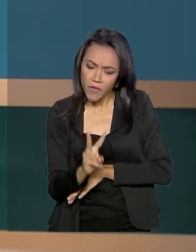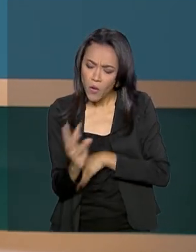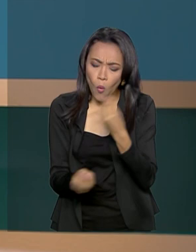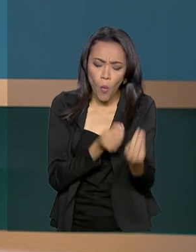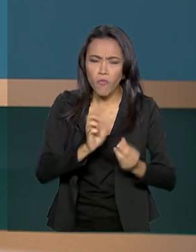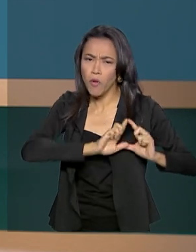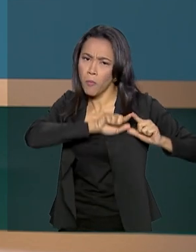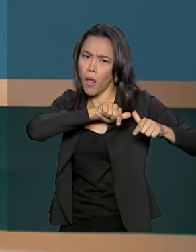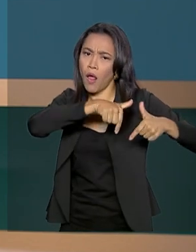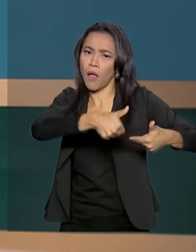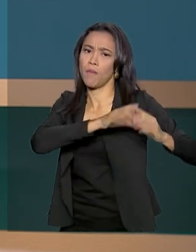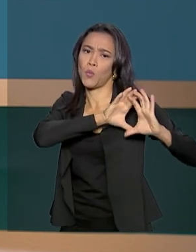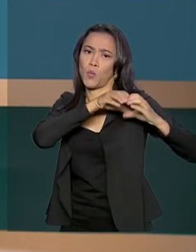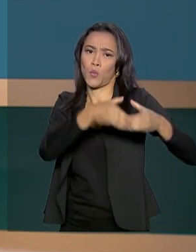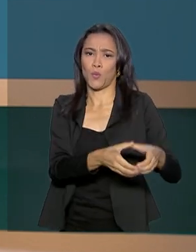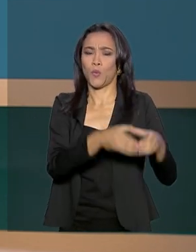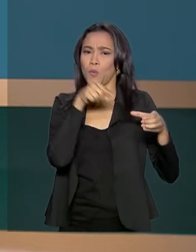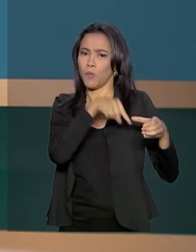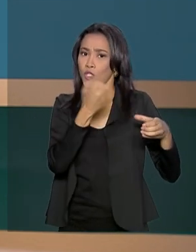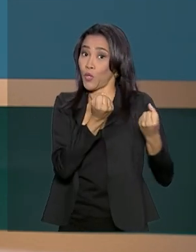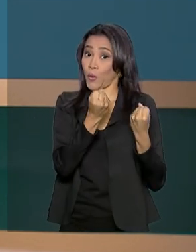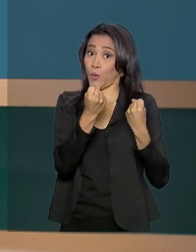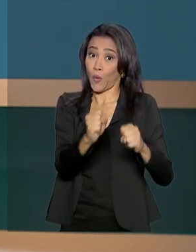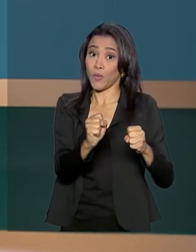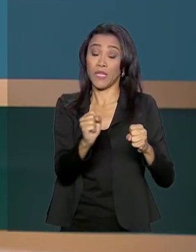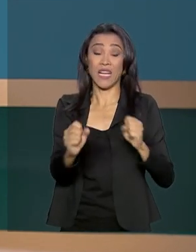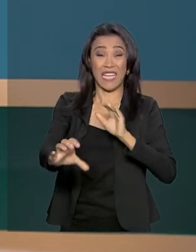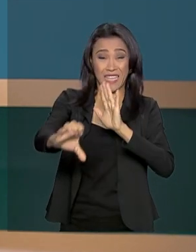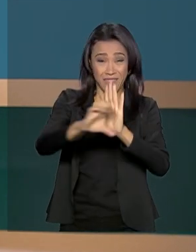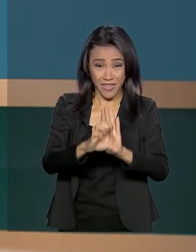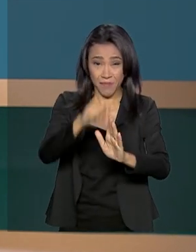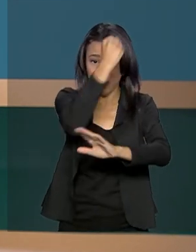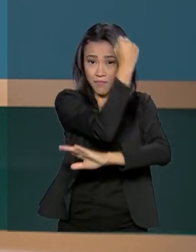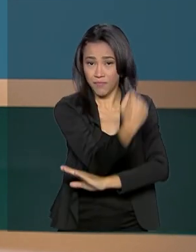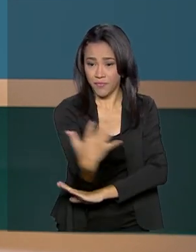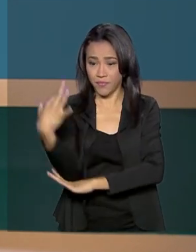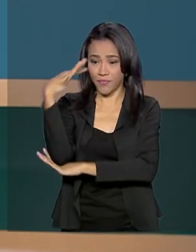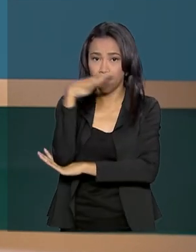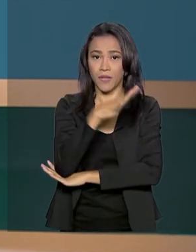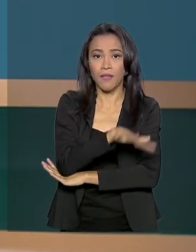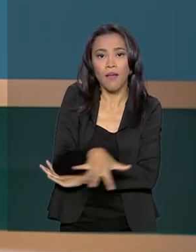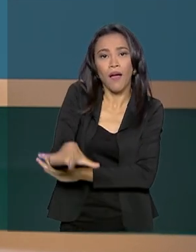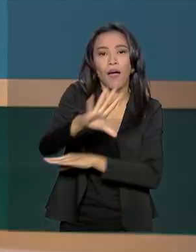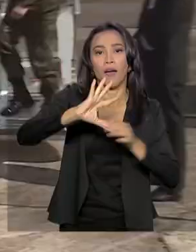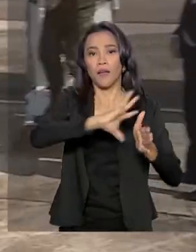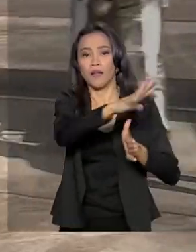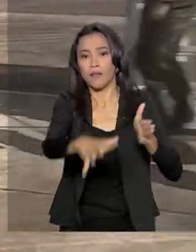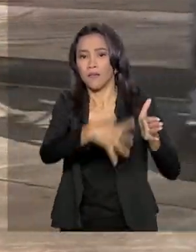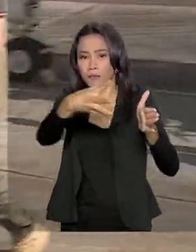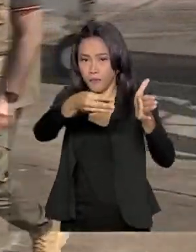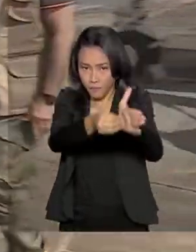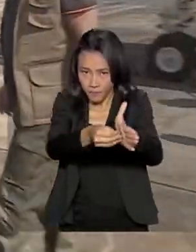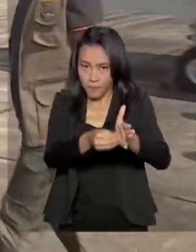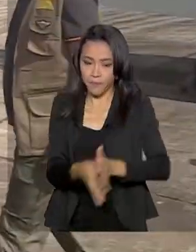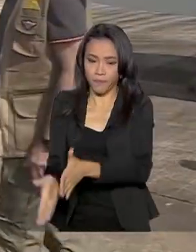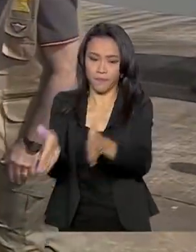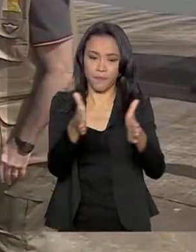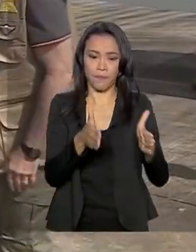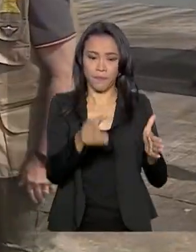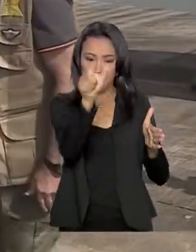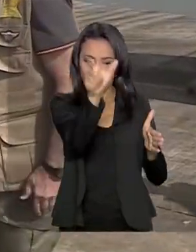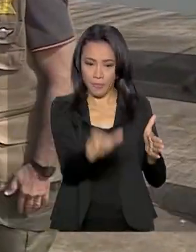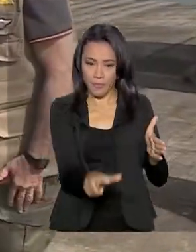Operação Verde Brasil de combate a crimes ambientais na região amazônica. O ministro da Defesa